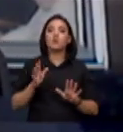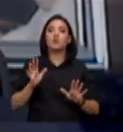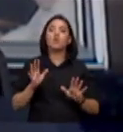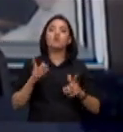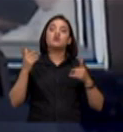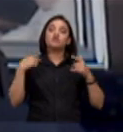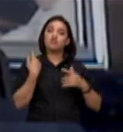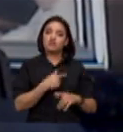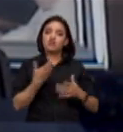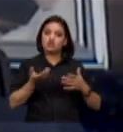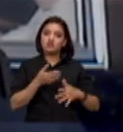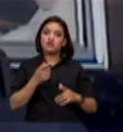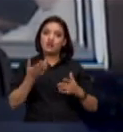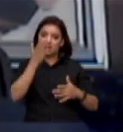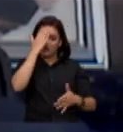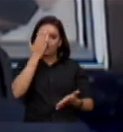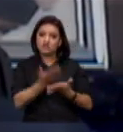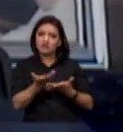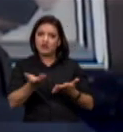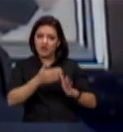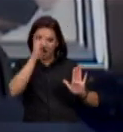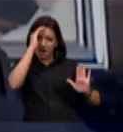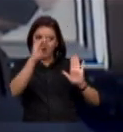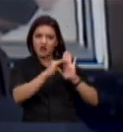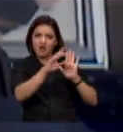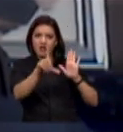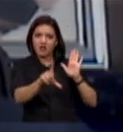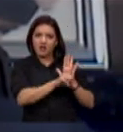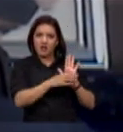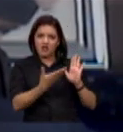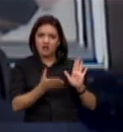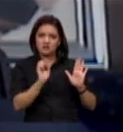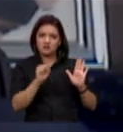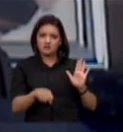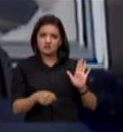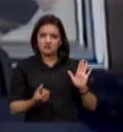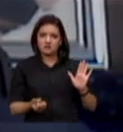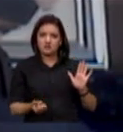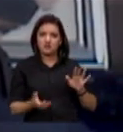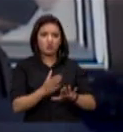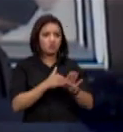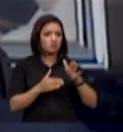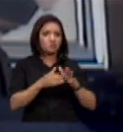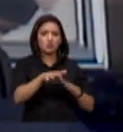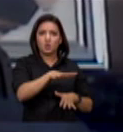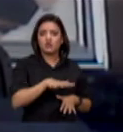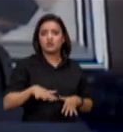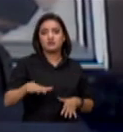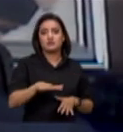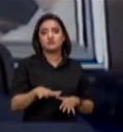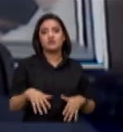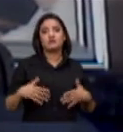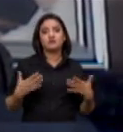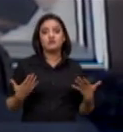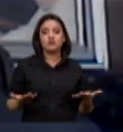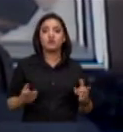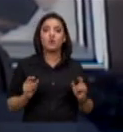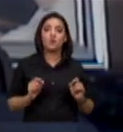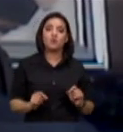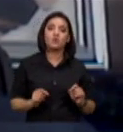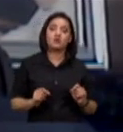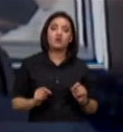desrespeito a contratos ou a propriedade brasileira é a favor da legalidade em todos os sectores e em todos os segmentos. E o cooperativismo brasileiro